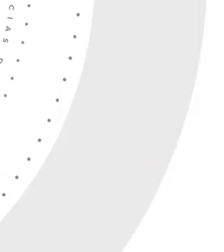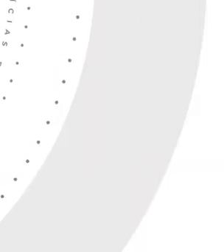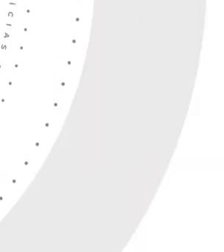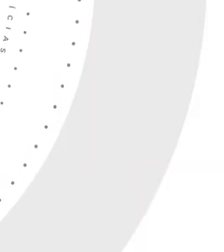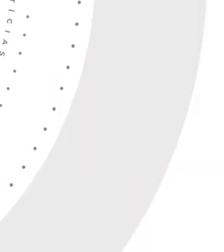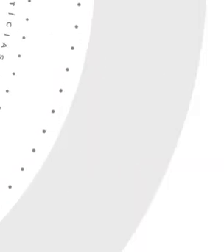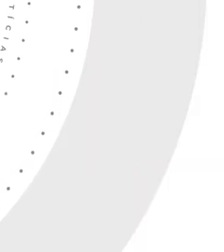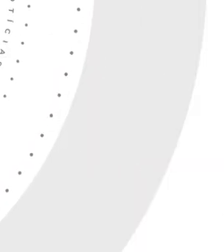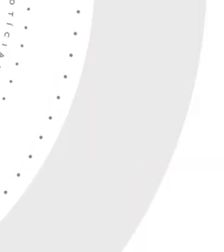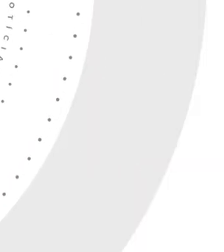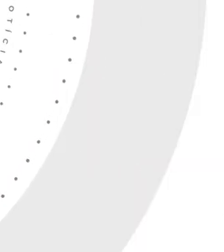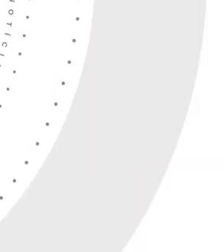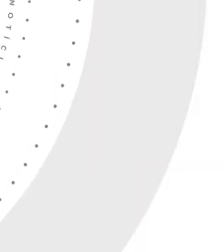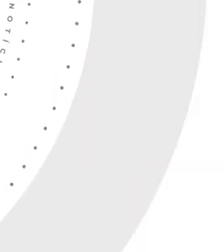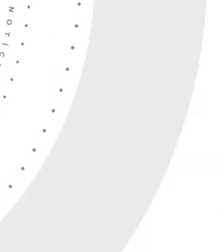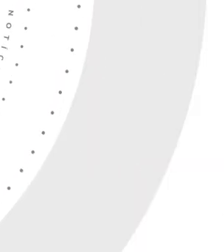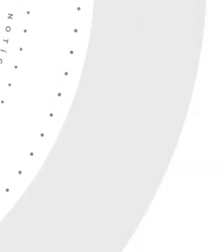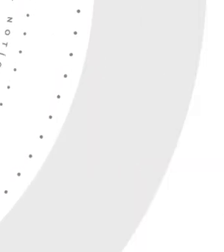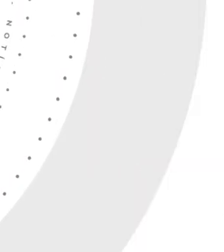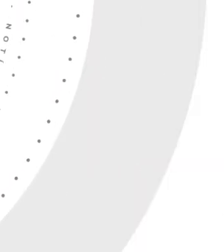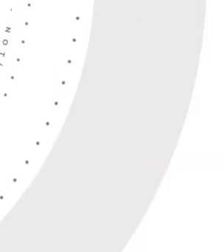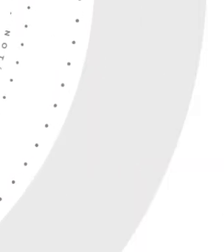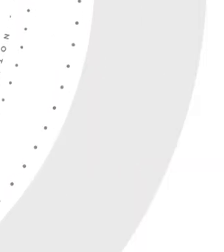E o Ponto Gov de hoje fica